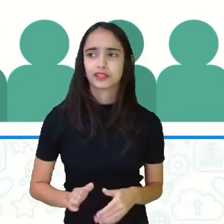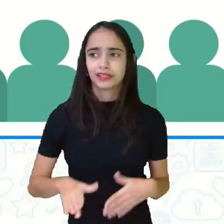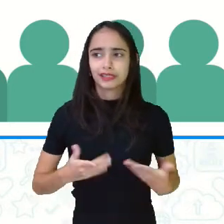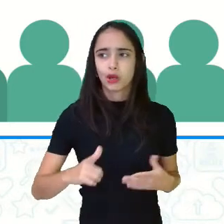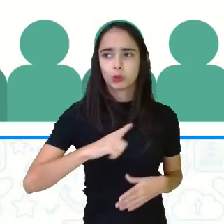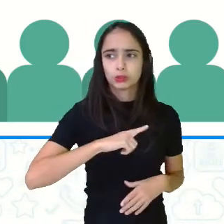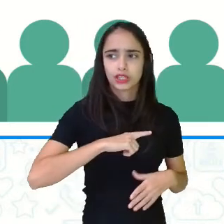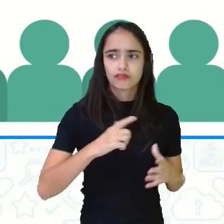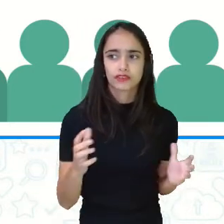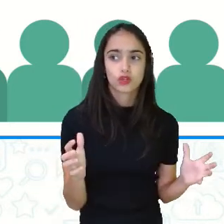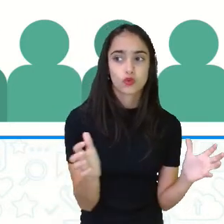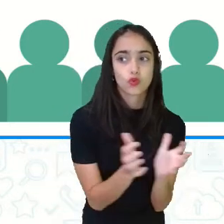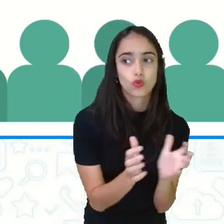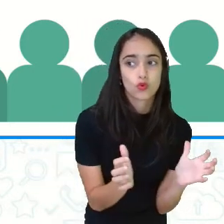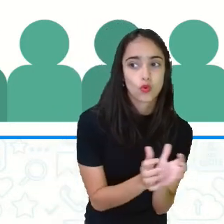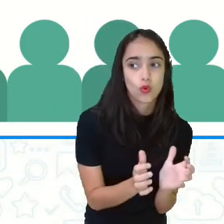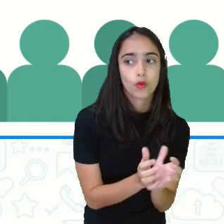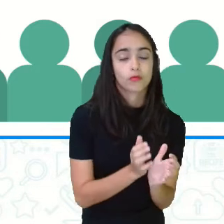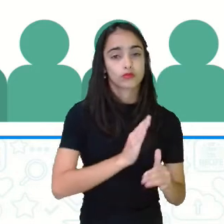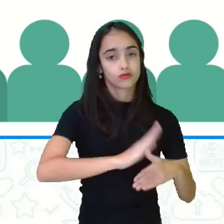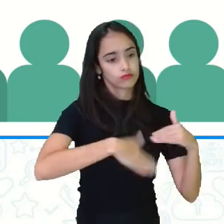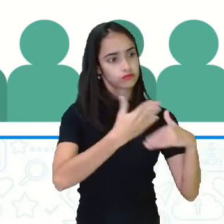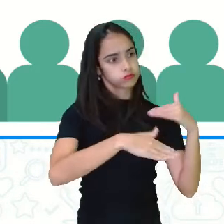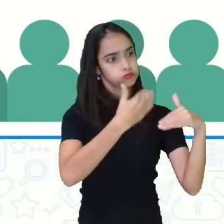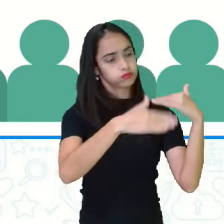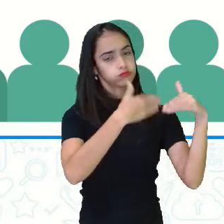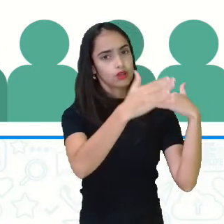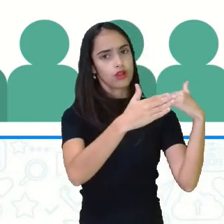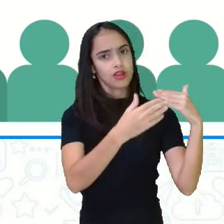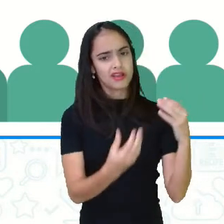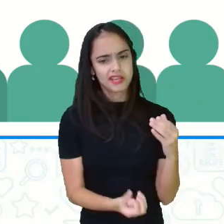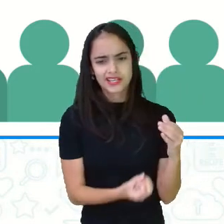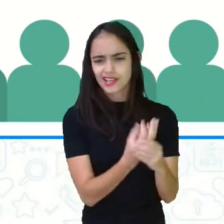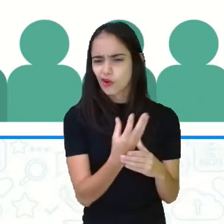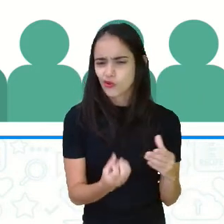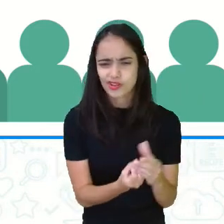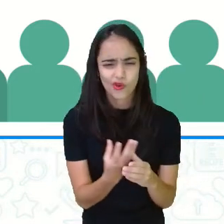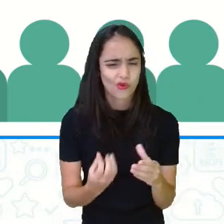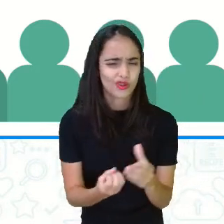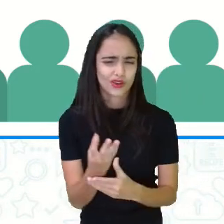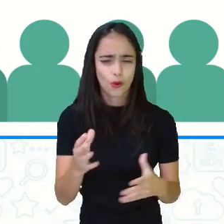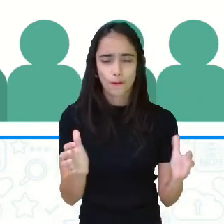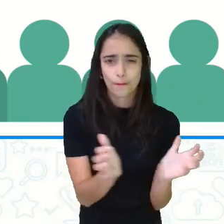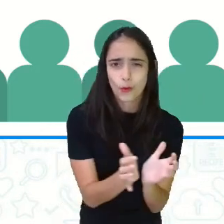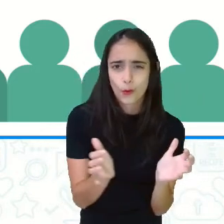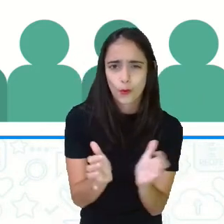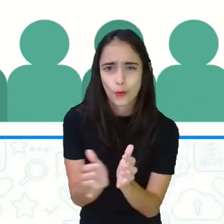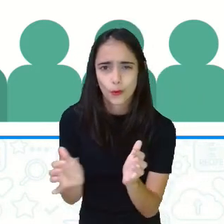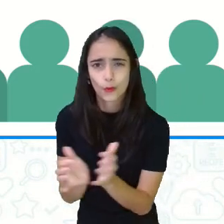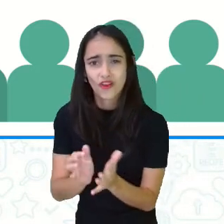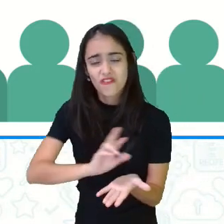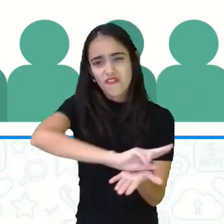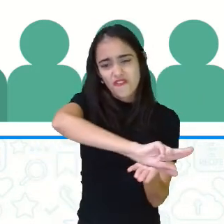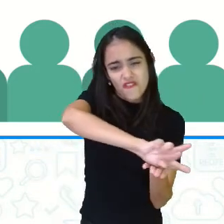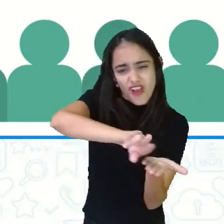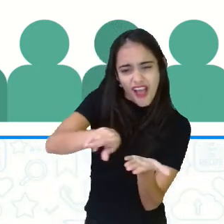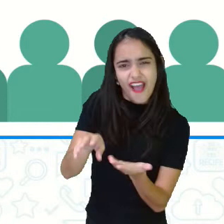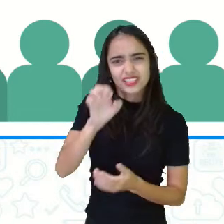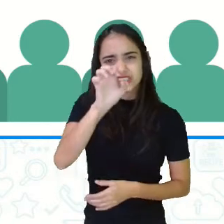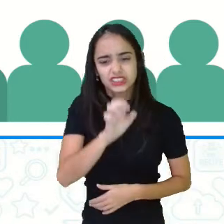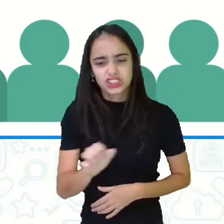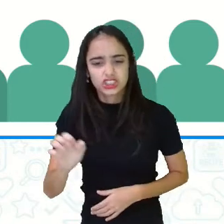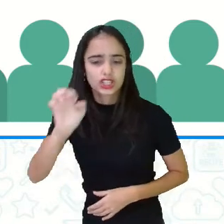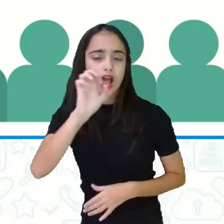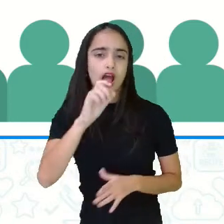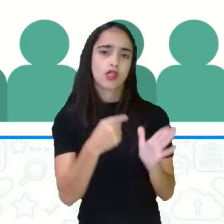republicanos que foram se multiplicando. Foram se criando clubes em vários estados, com as pessoas mostrando